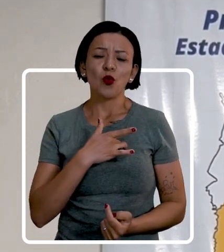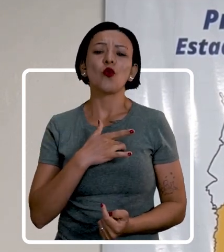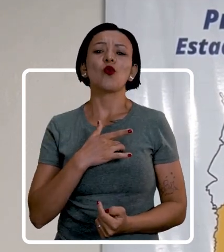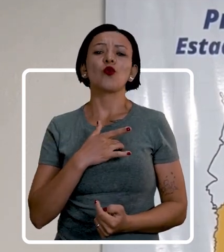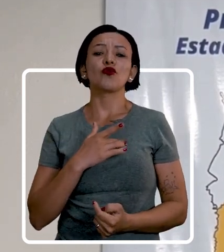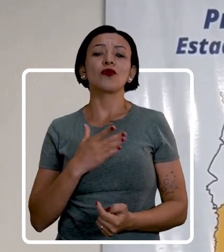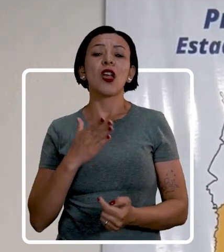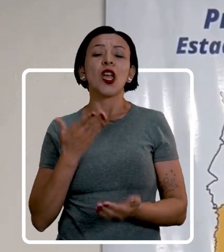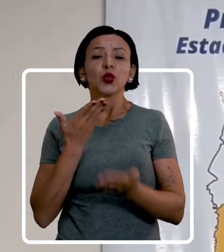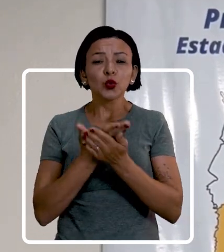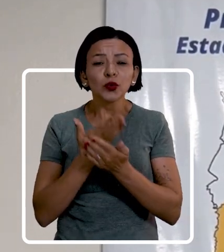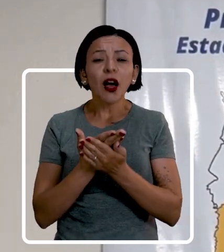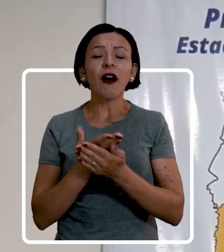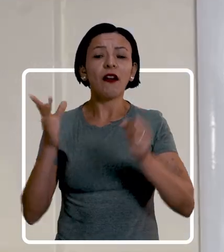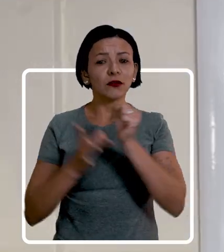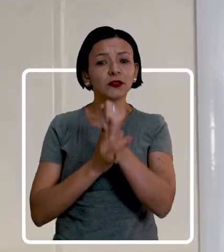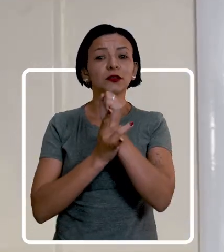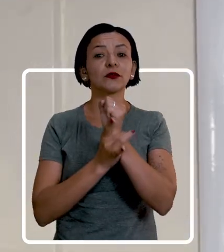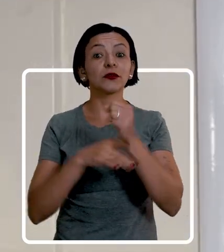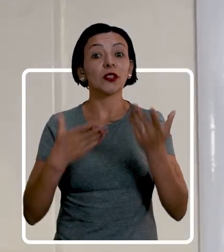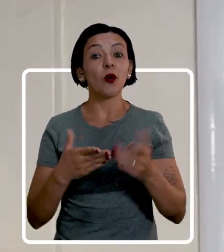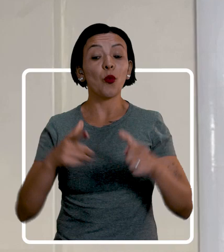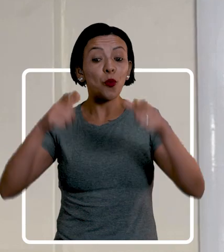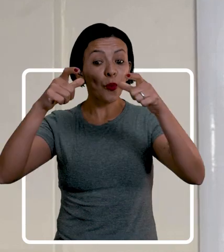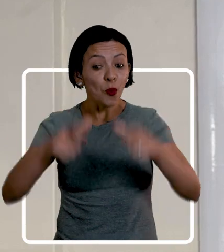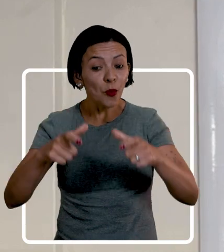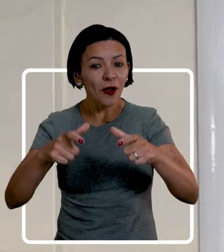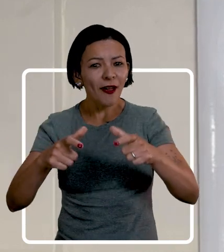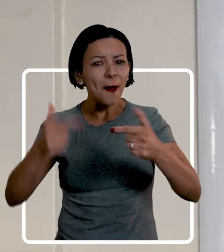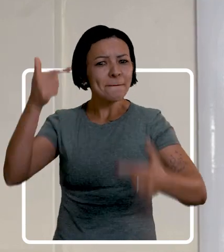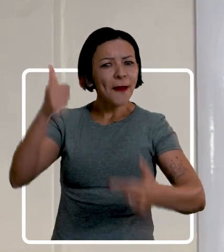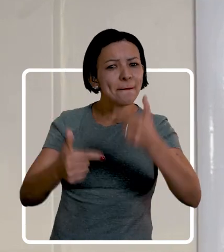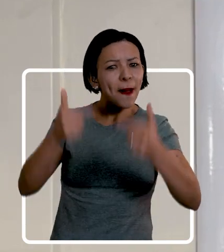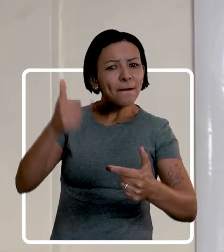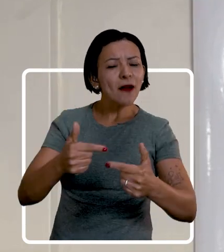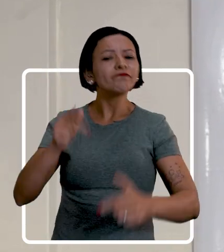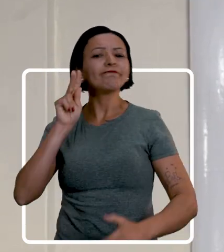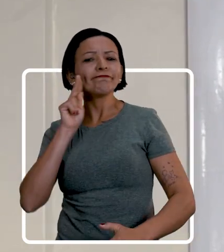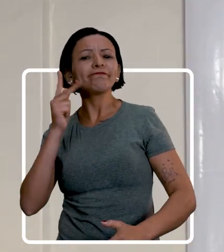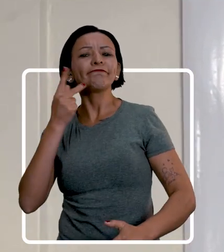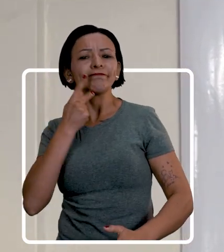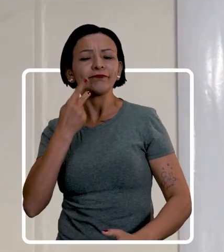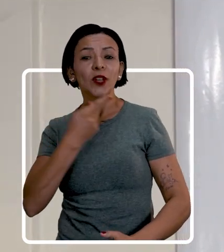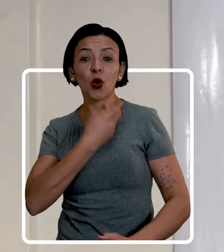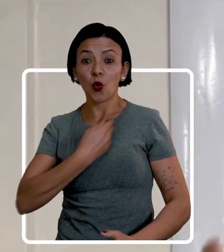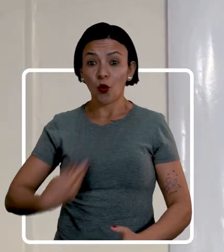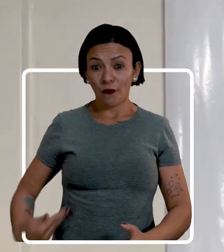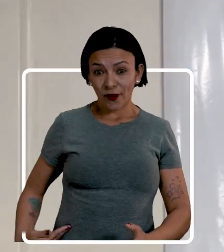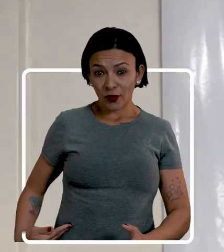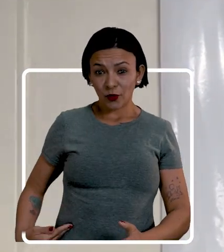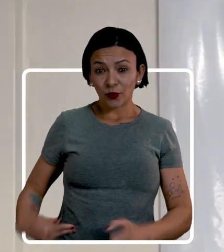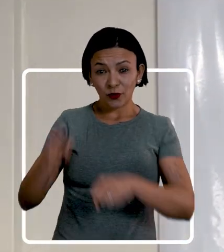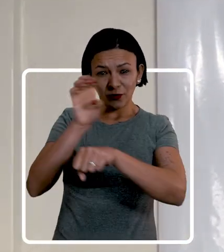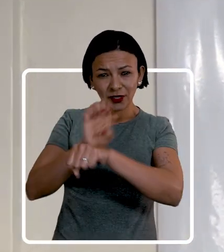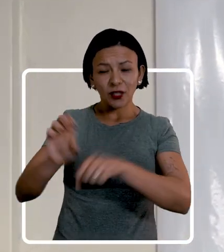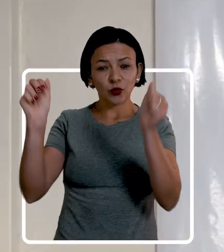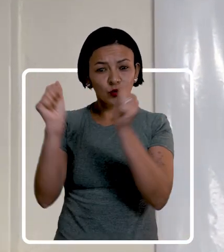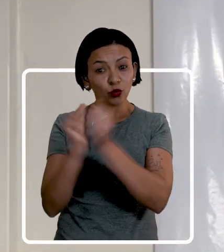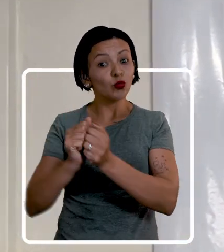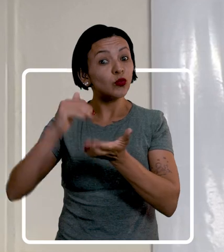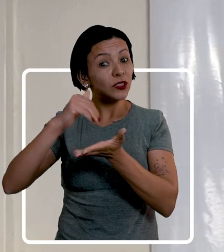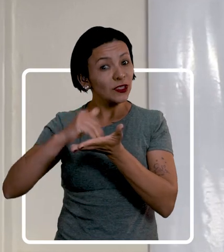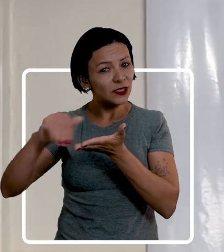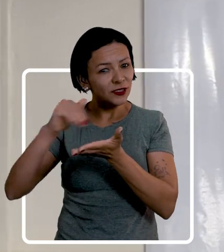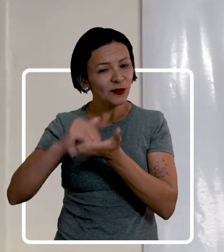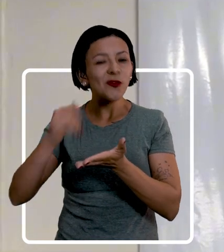segurança, tem que garantir acesso educação. Então ter um espaço político reconhecido pelo governador do Estado, por todo